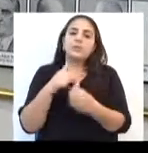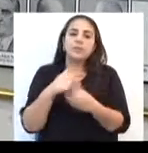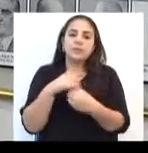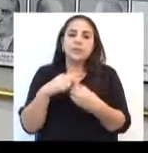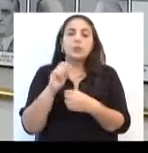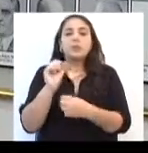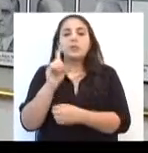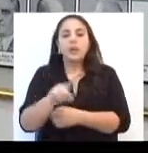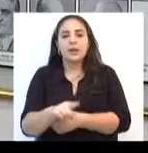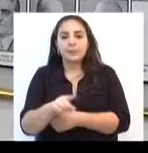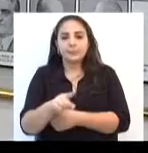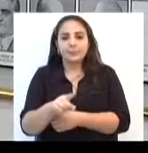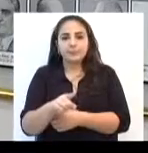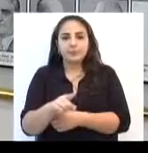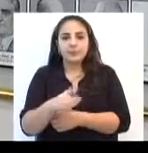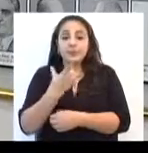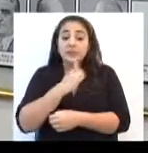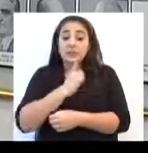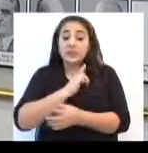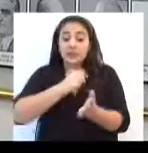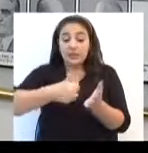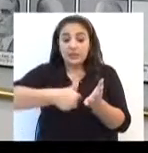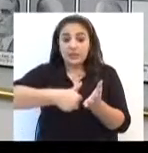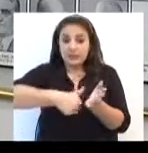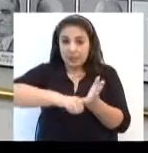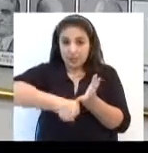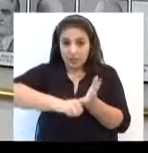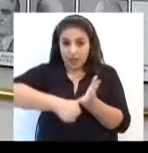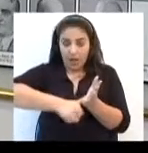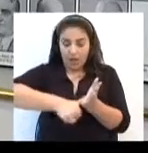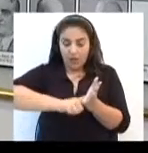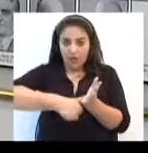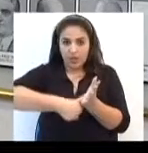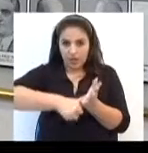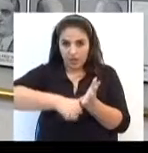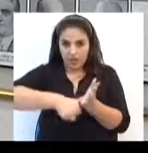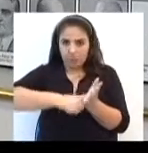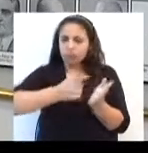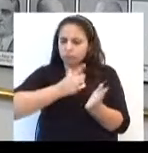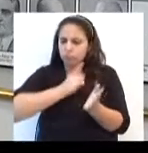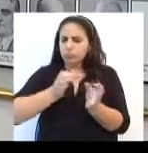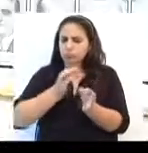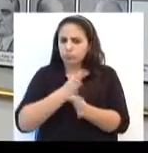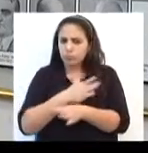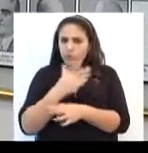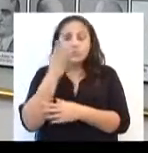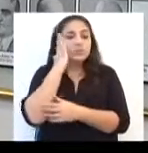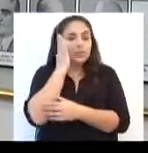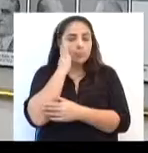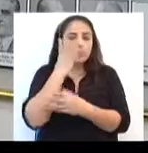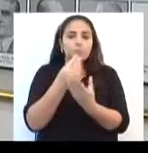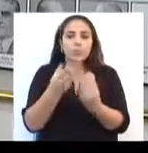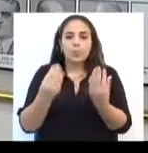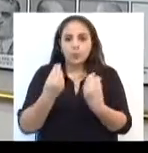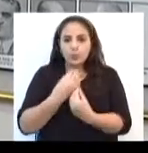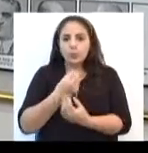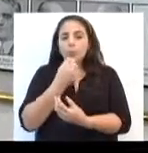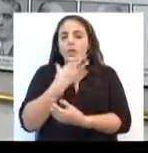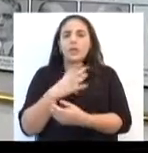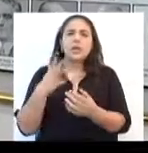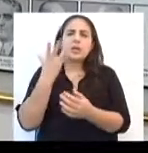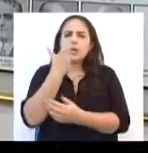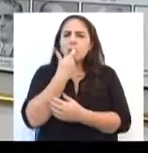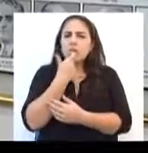nossa cidade. Que seria assim com a identificação, ou seja, a carteira de identidade. Porque como a gente sabe muito bem